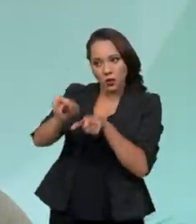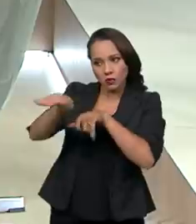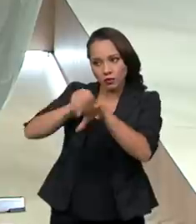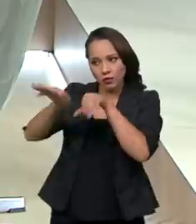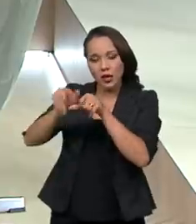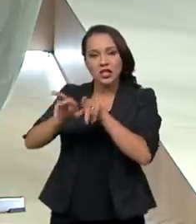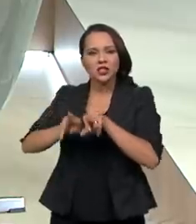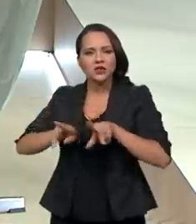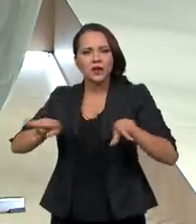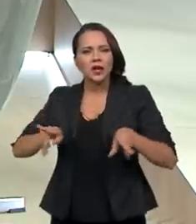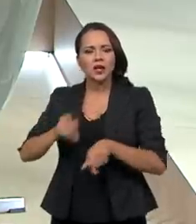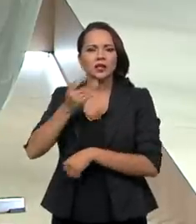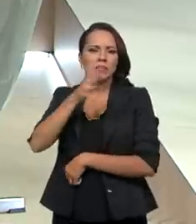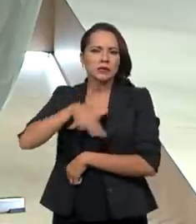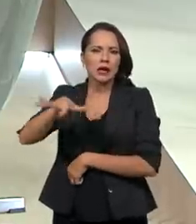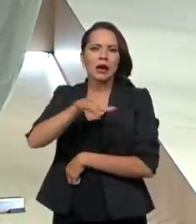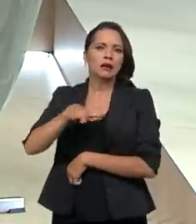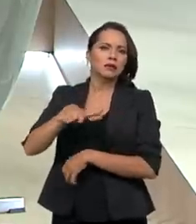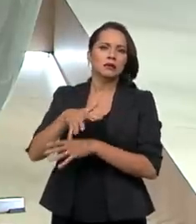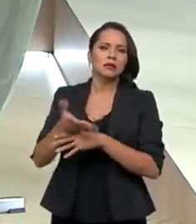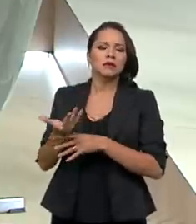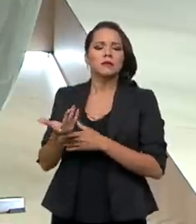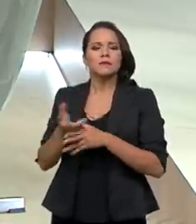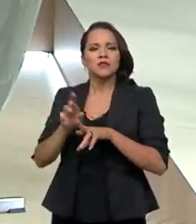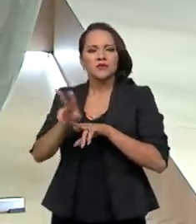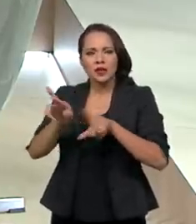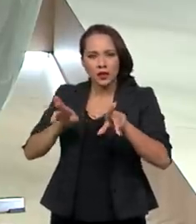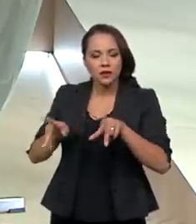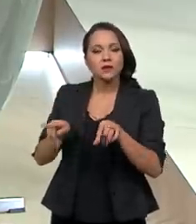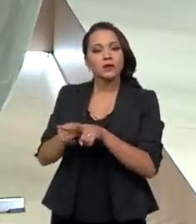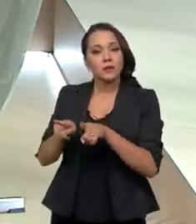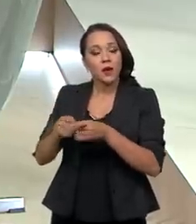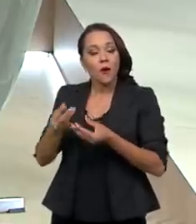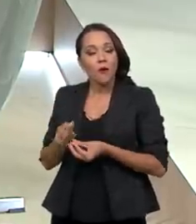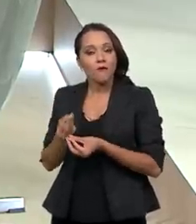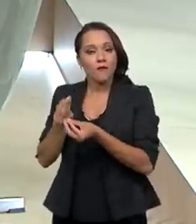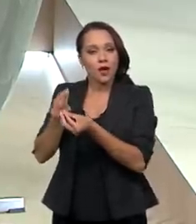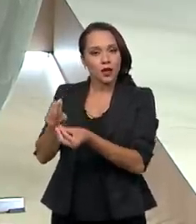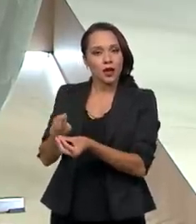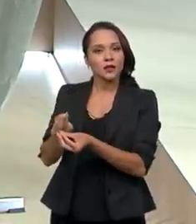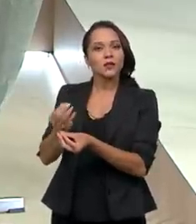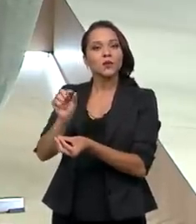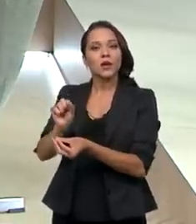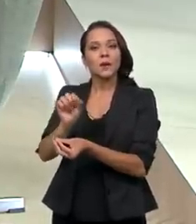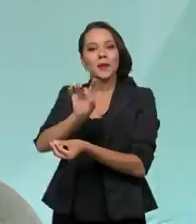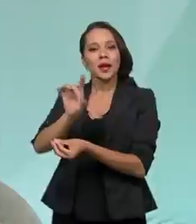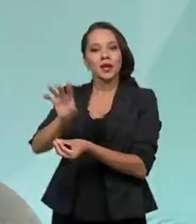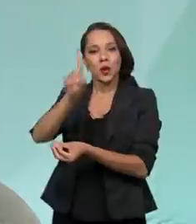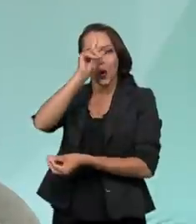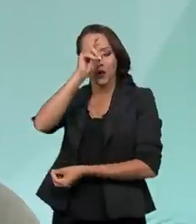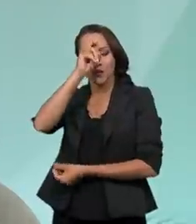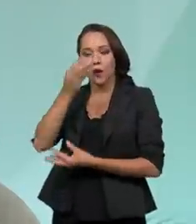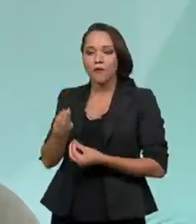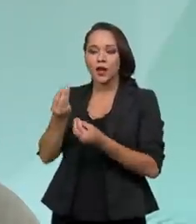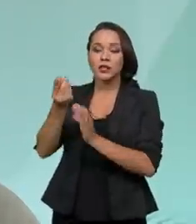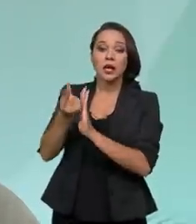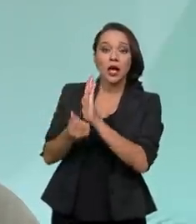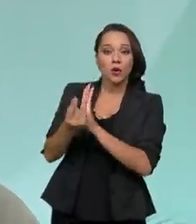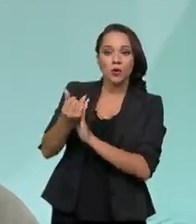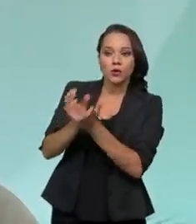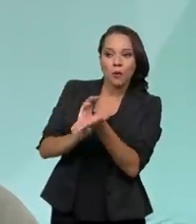diversas especialidades e também nós fornecemos para os hospitais recursos